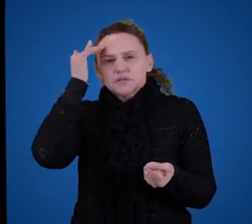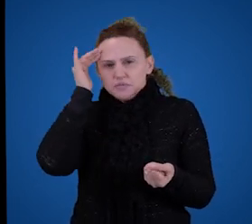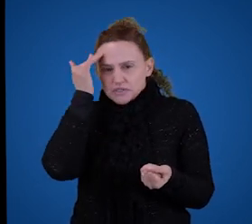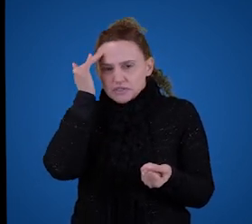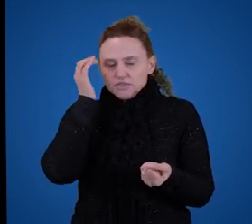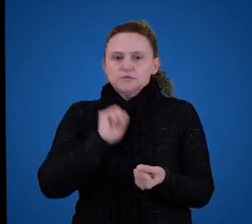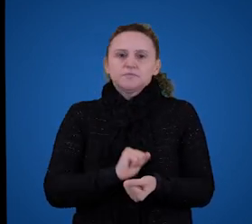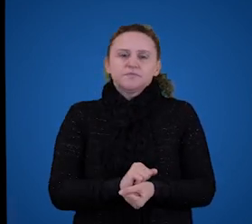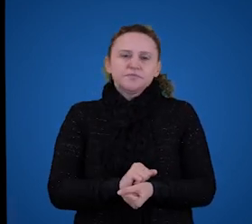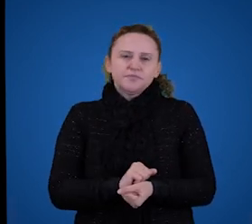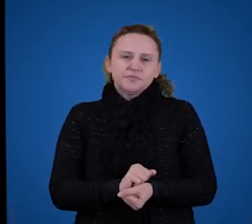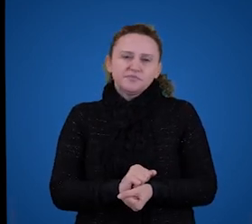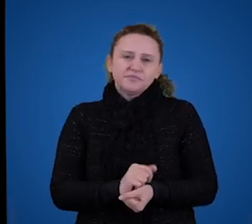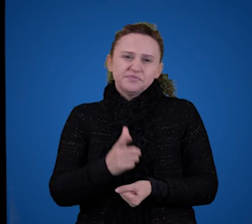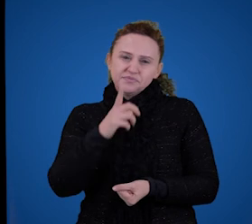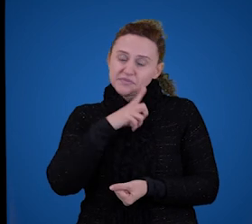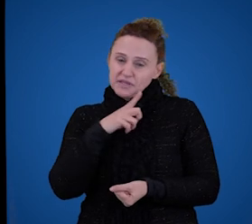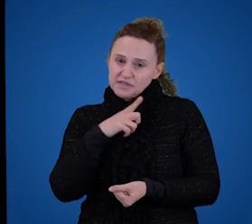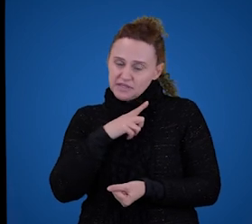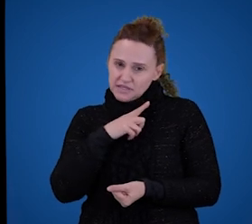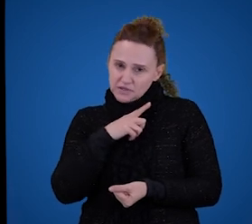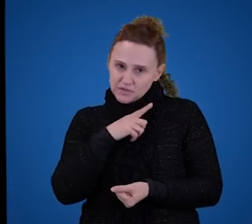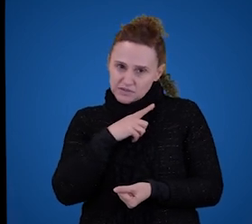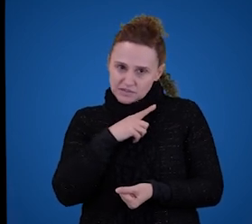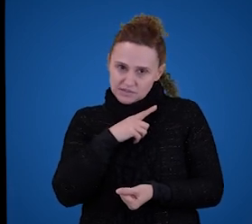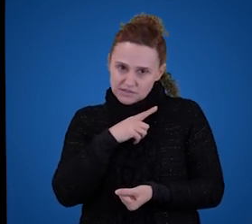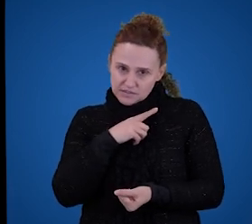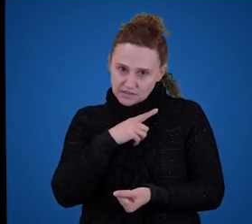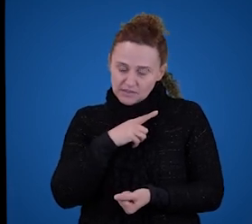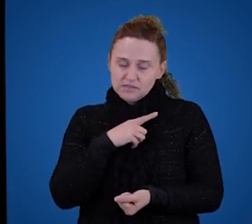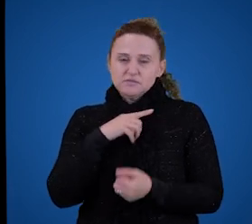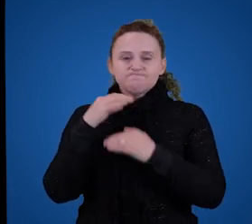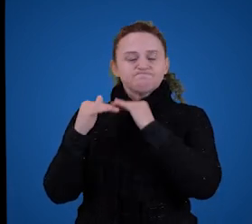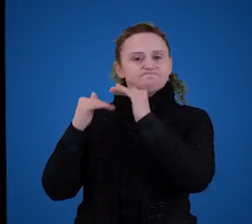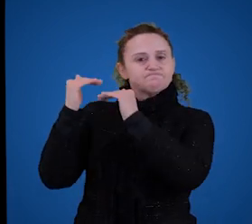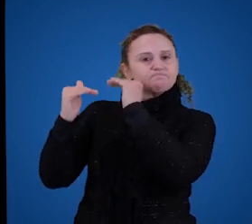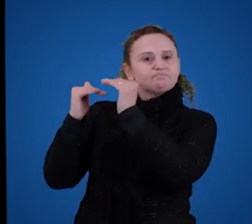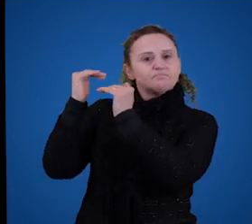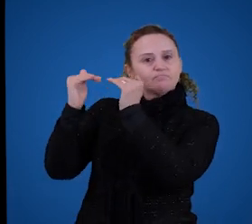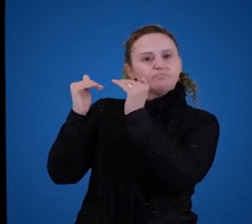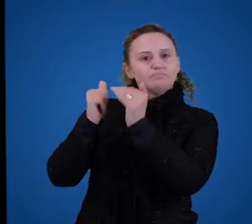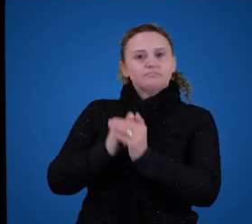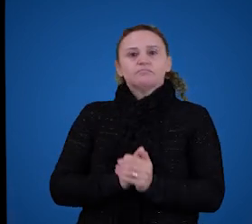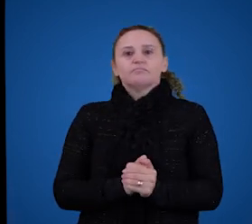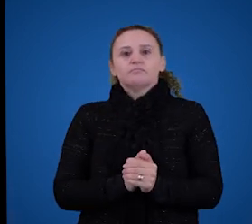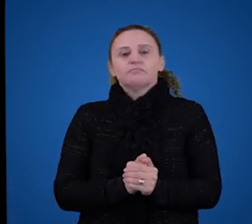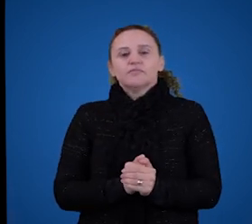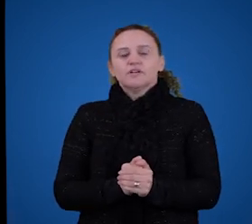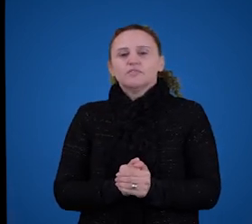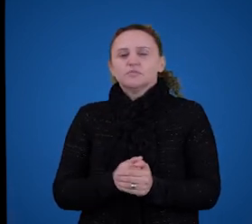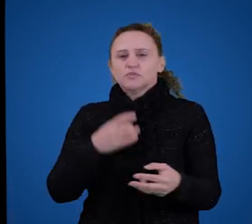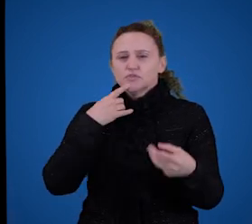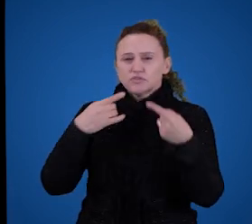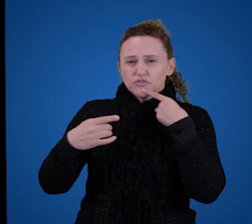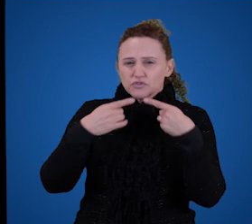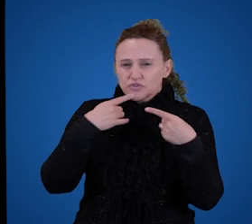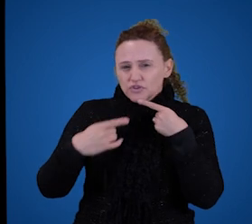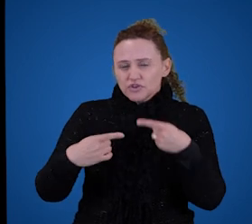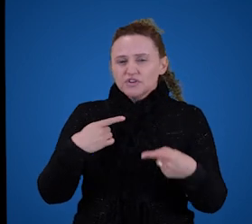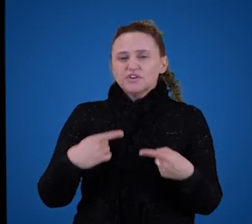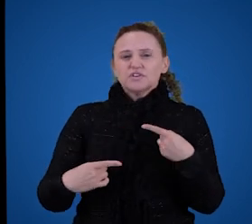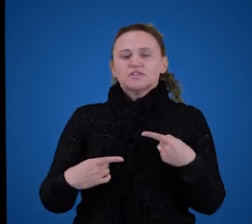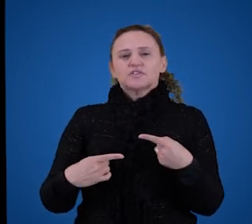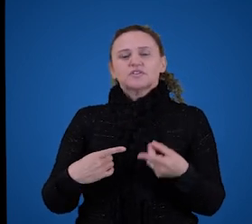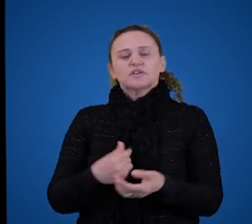afinal. Então, a gente deve passar para teorias mais robustas e desenvolvidas. Sendo assim, a gente vai discutir nas próximas aulas,